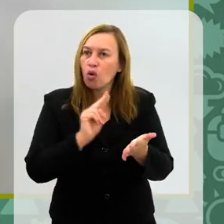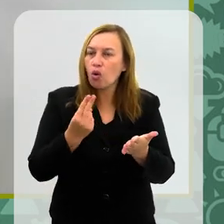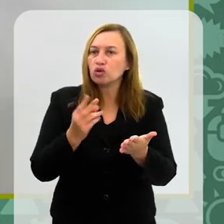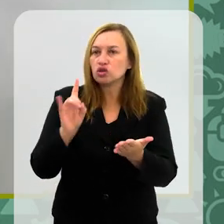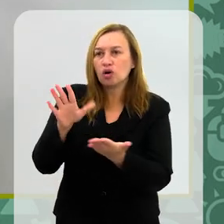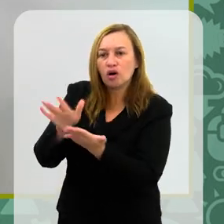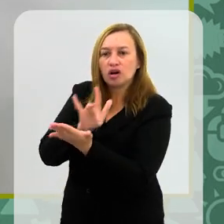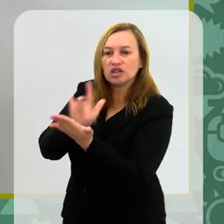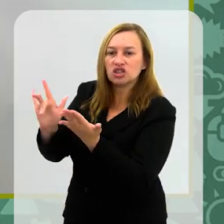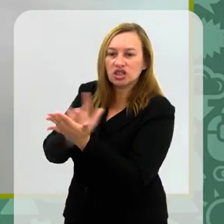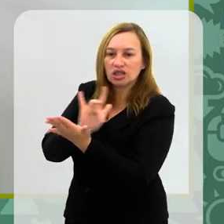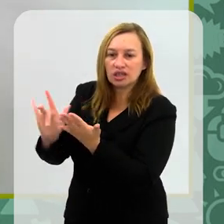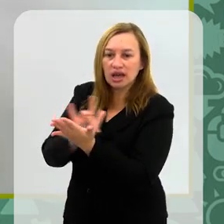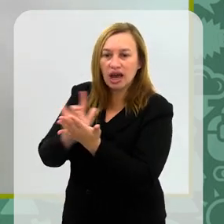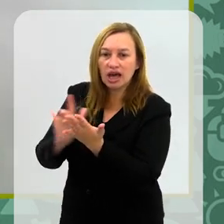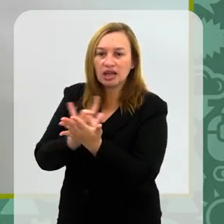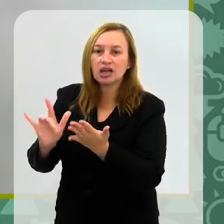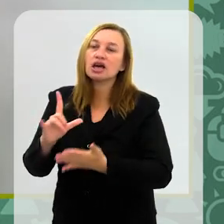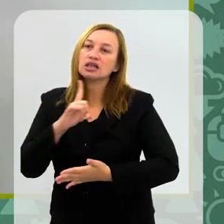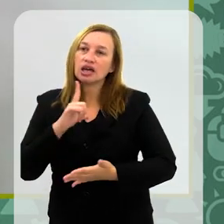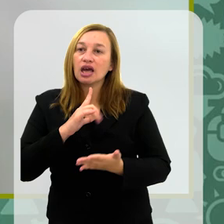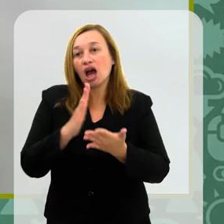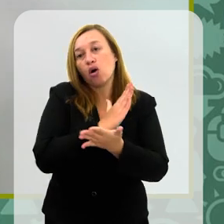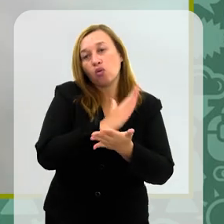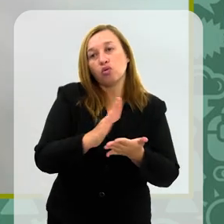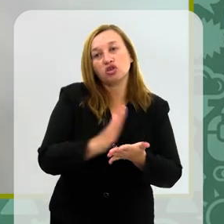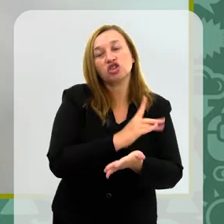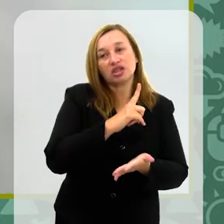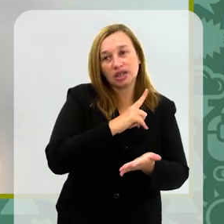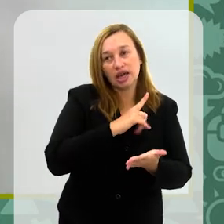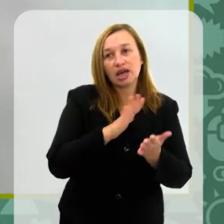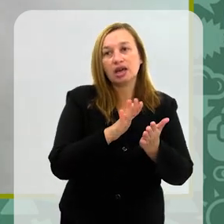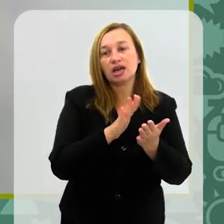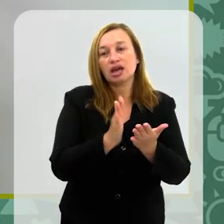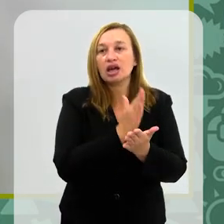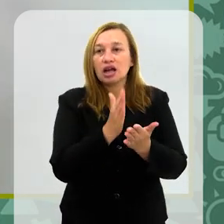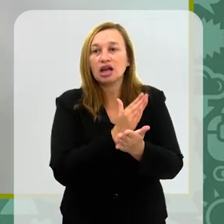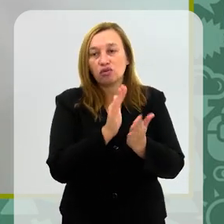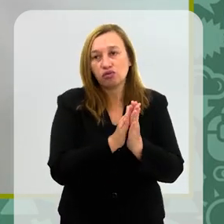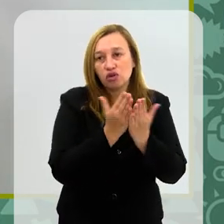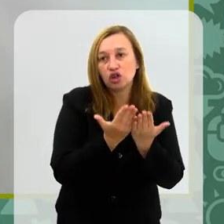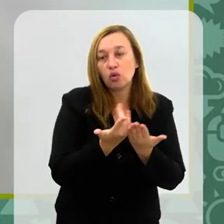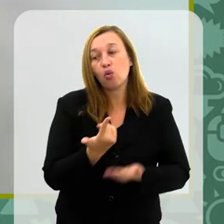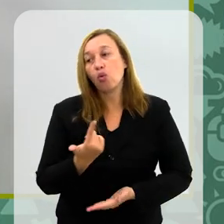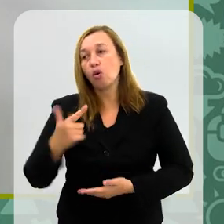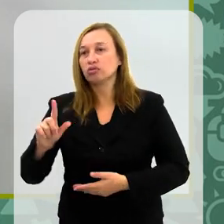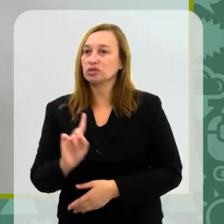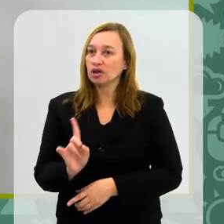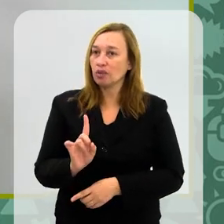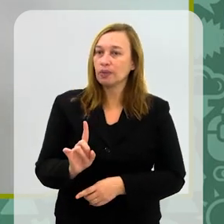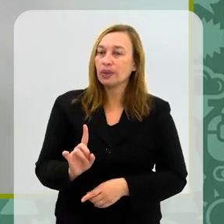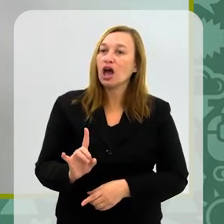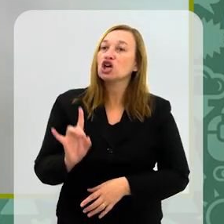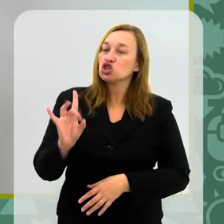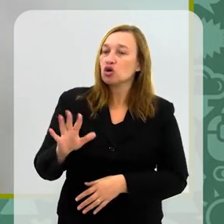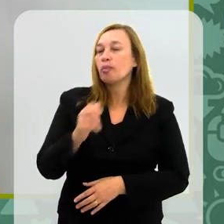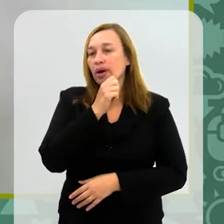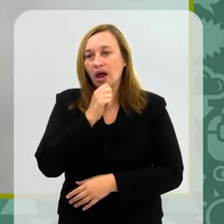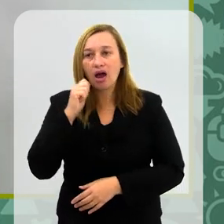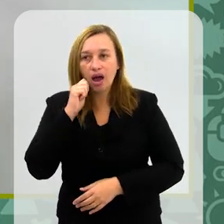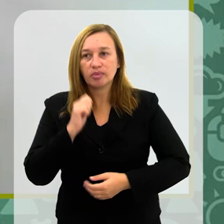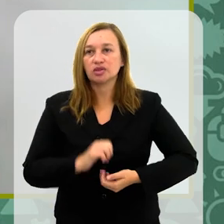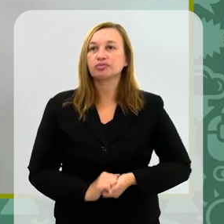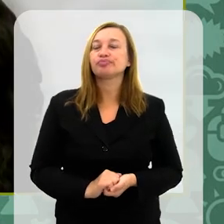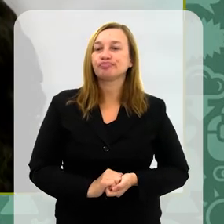Entre Ponteiros e Eclipses com Aquários tem o físico e o Luís Castelo Subterrâneo tem o físico, que eu lancei de forma independente, tá? Tá. Eu vou fazer sozinho. Os outros só tem